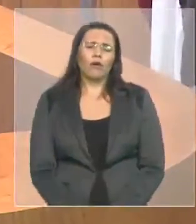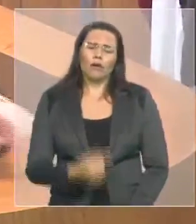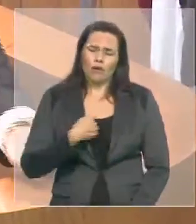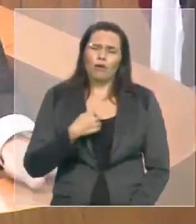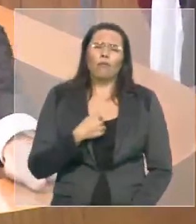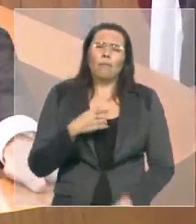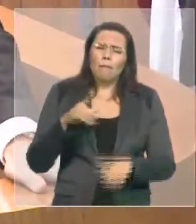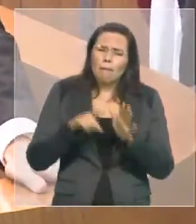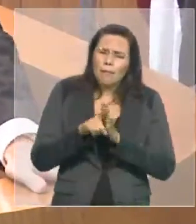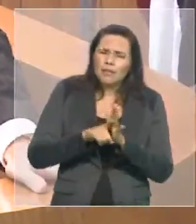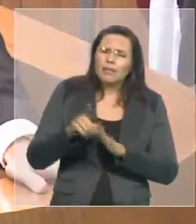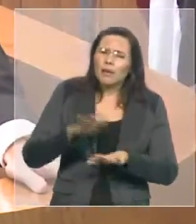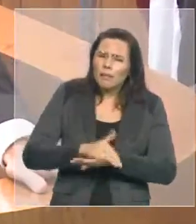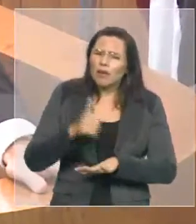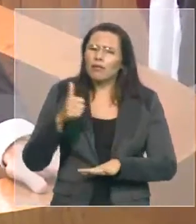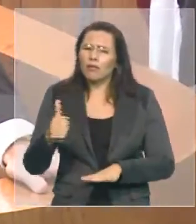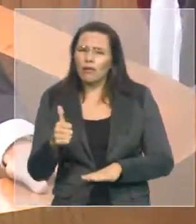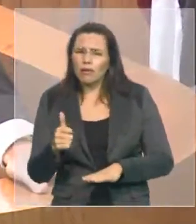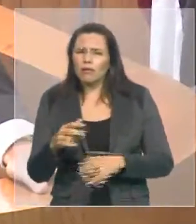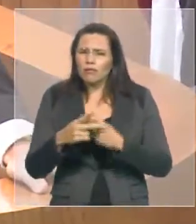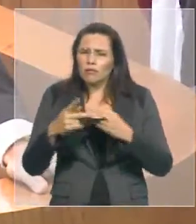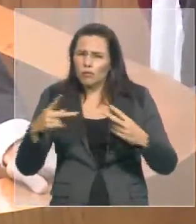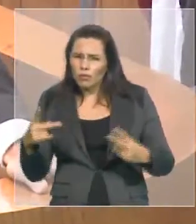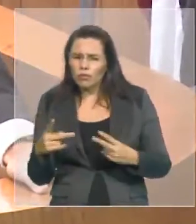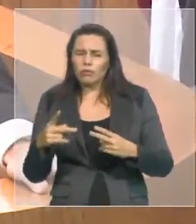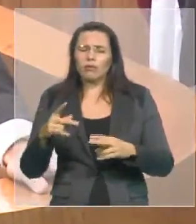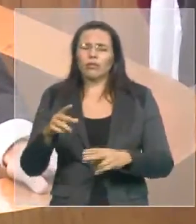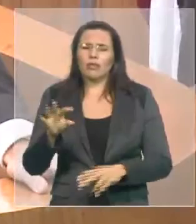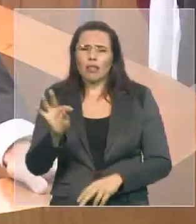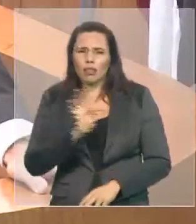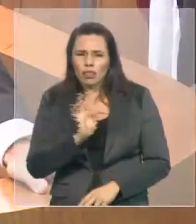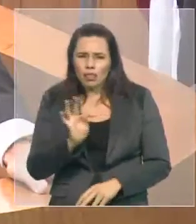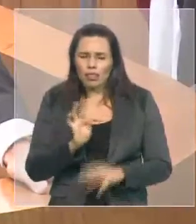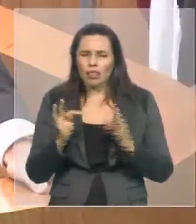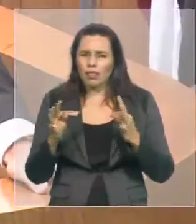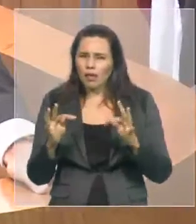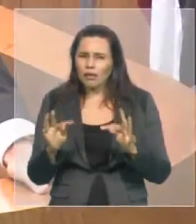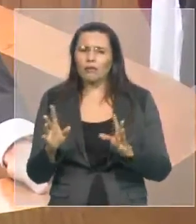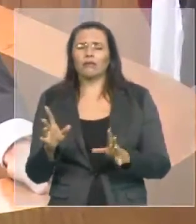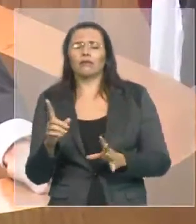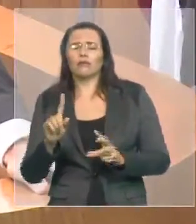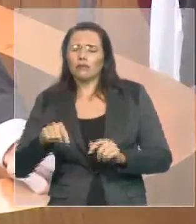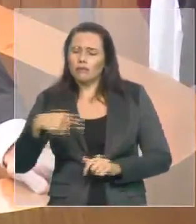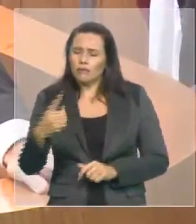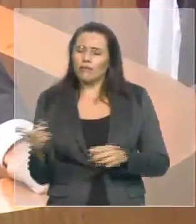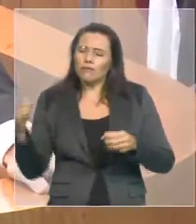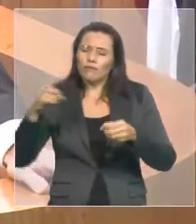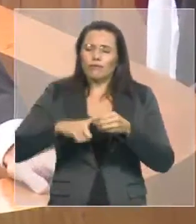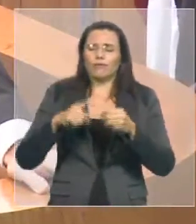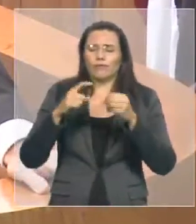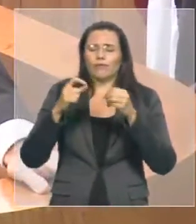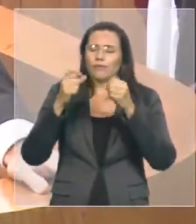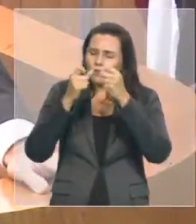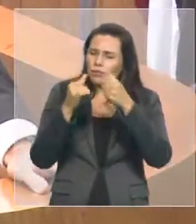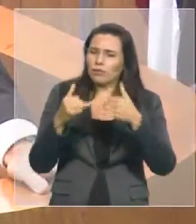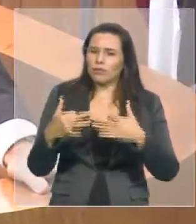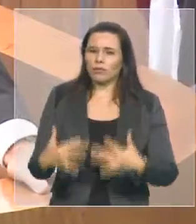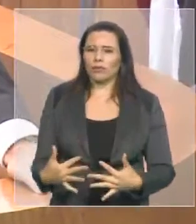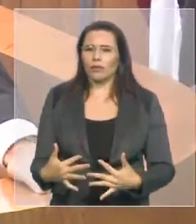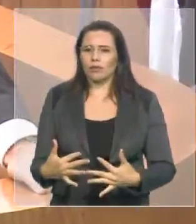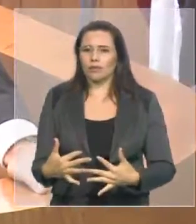a parte técnica para lhe colocar. Agora, é lógico que hoje não é como nós esperamos que fique,